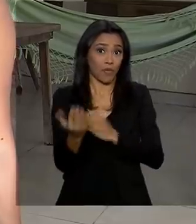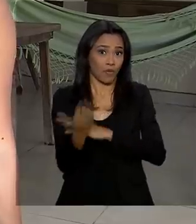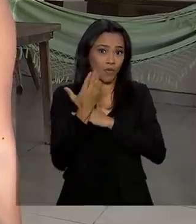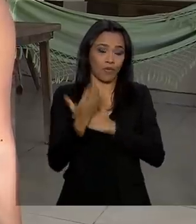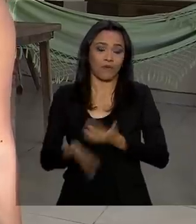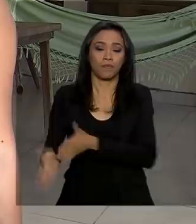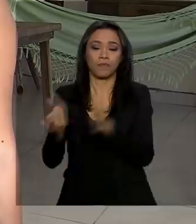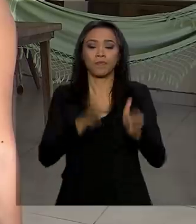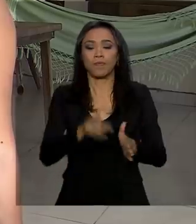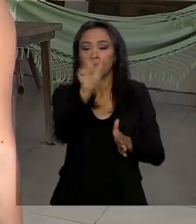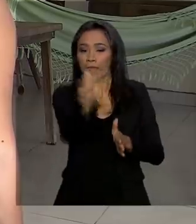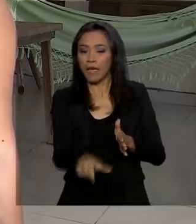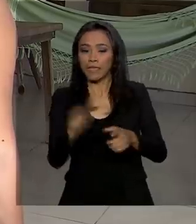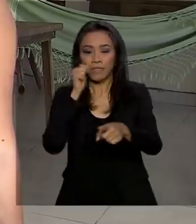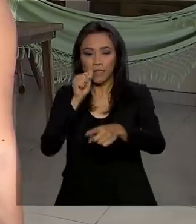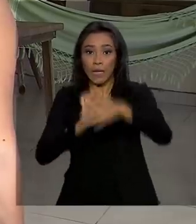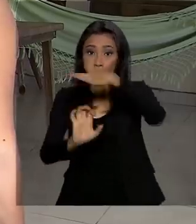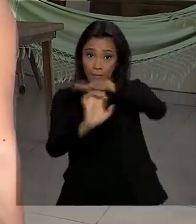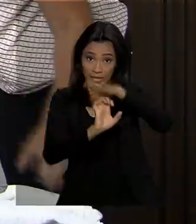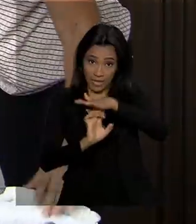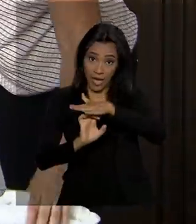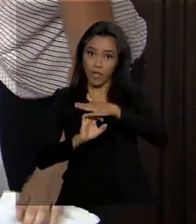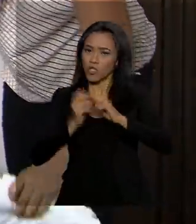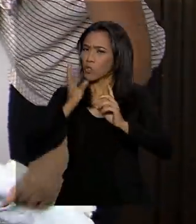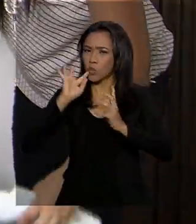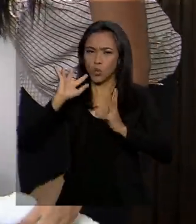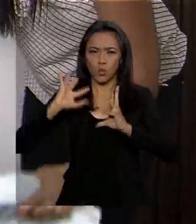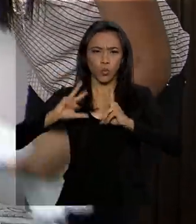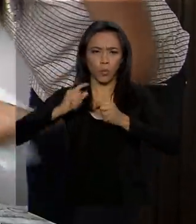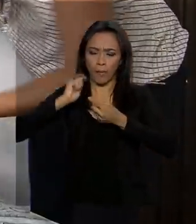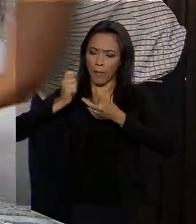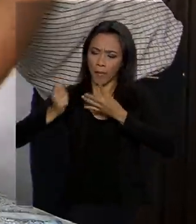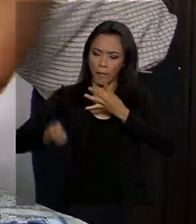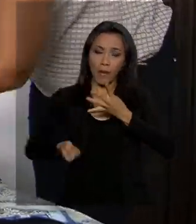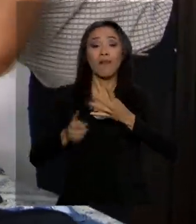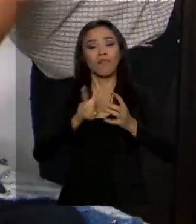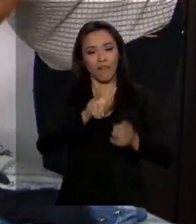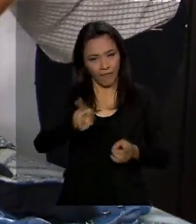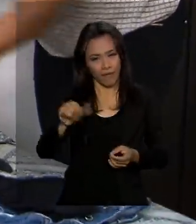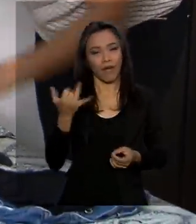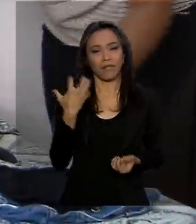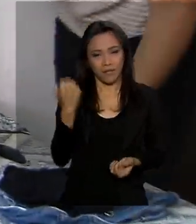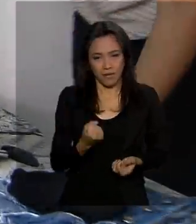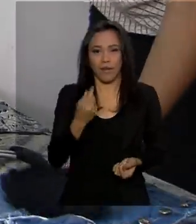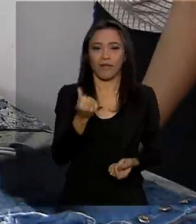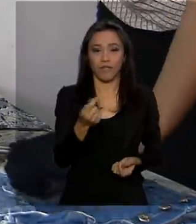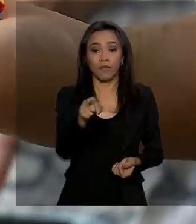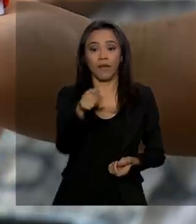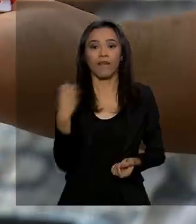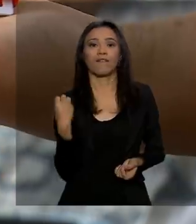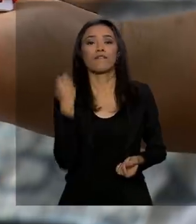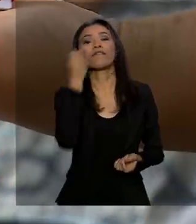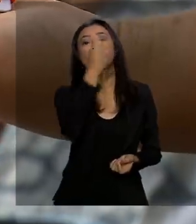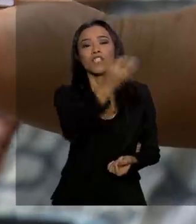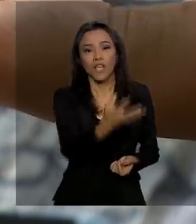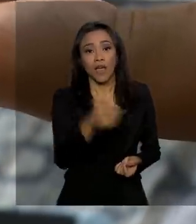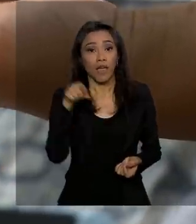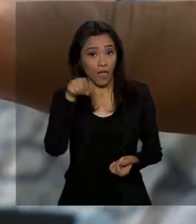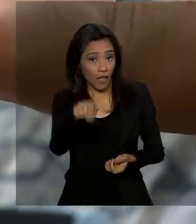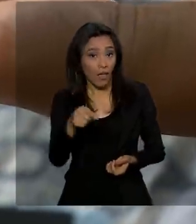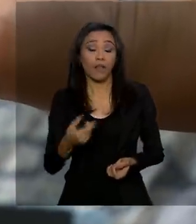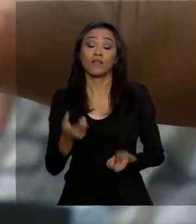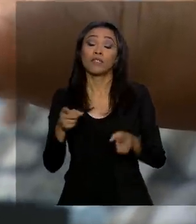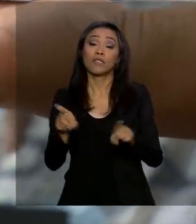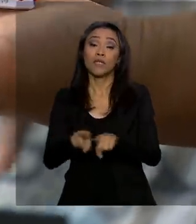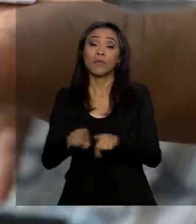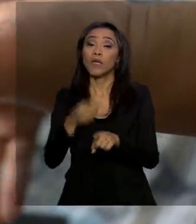a empresária Tatiana está com as contas em dia, mas vai sacar o FGTS para fazer uma viagem. Ela e o marido